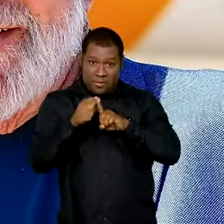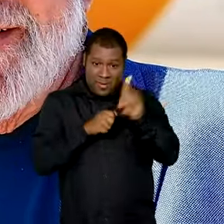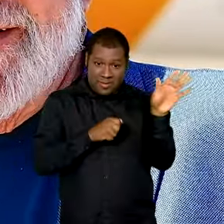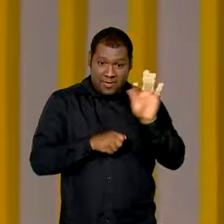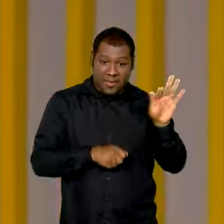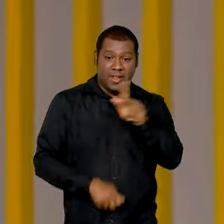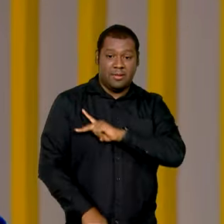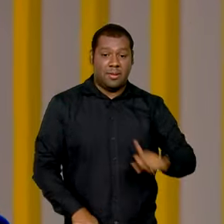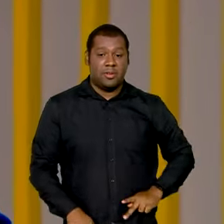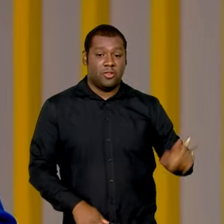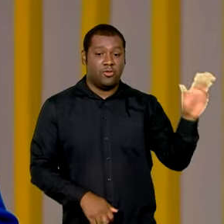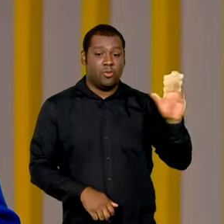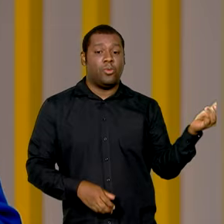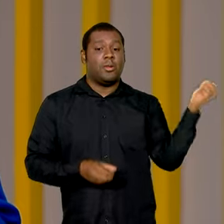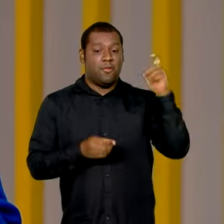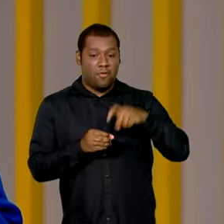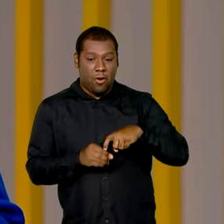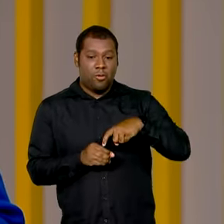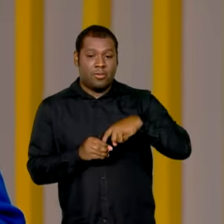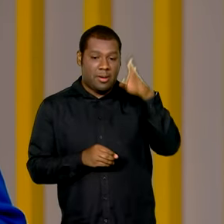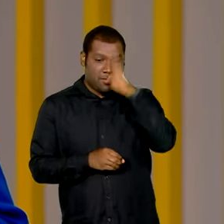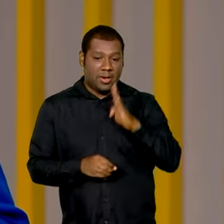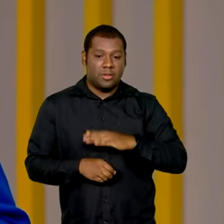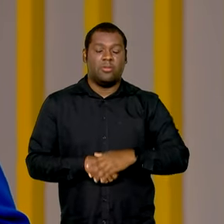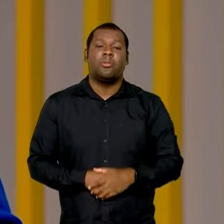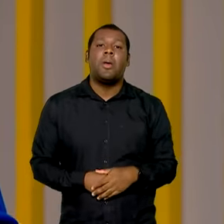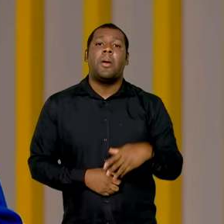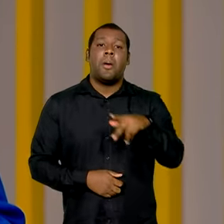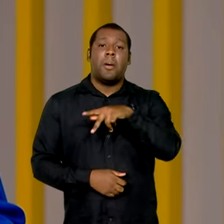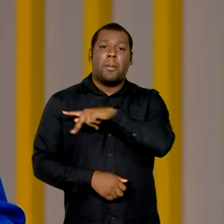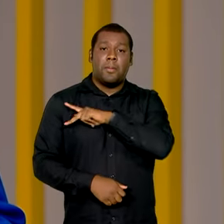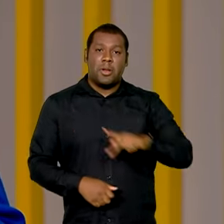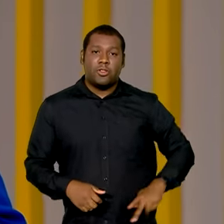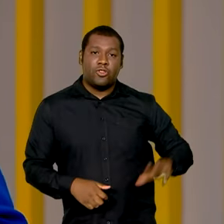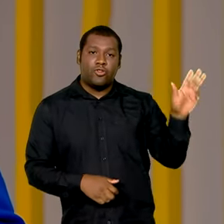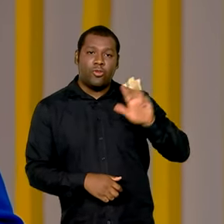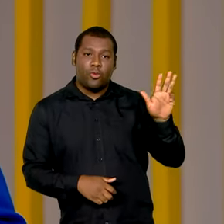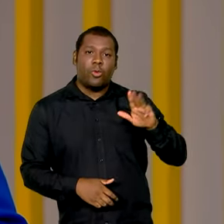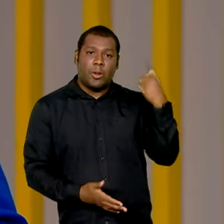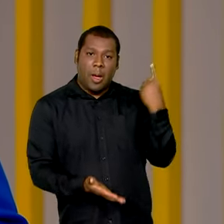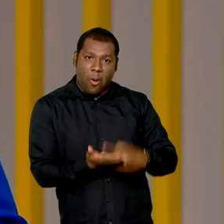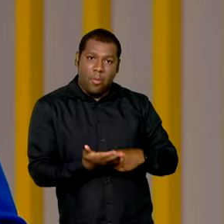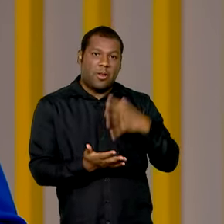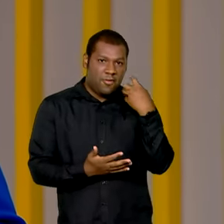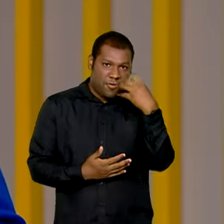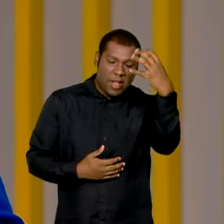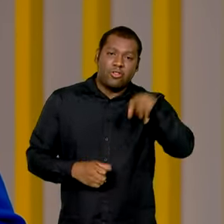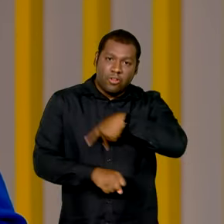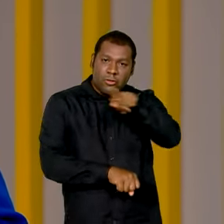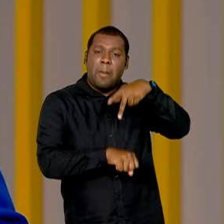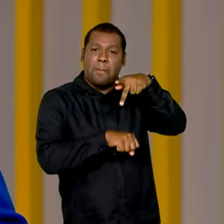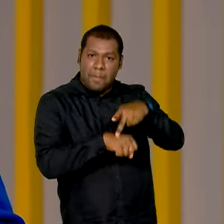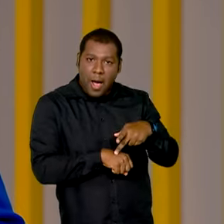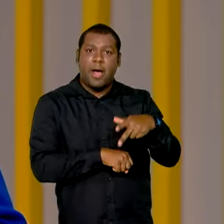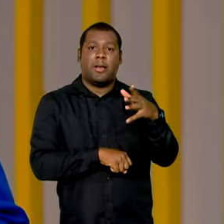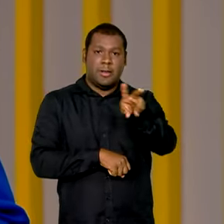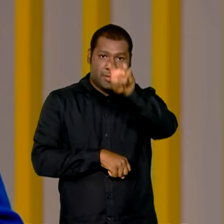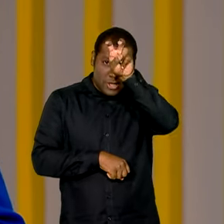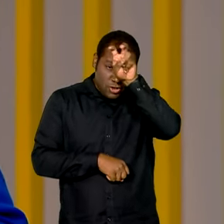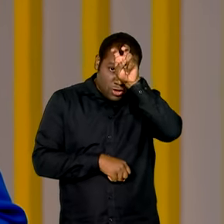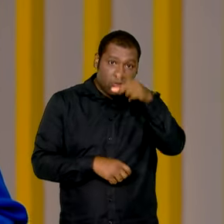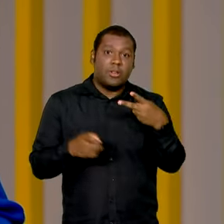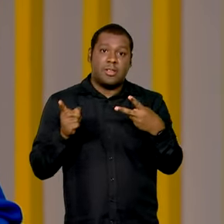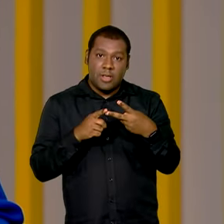A viagem ao Egito e à Etiópia é o primeiro compromisso internacional este ano do presidente Lula.